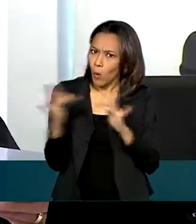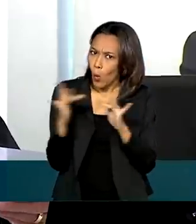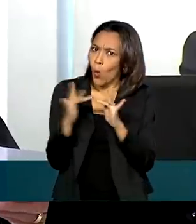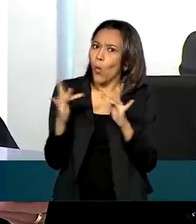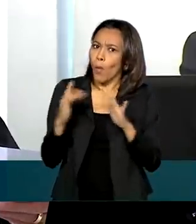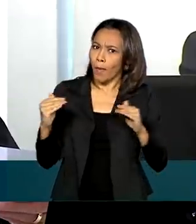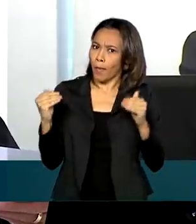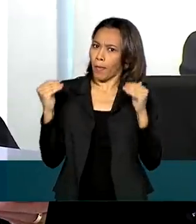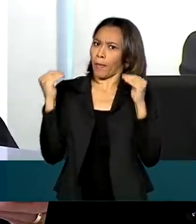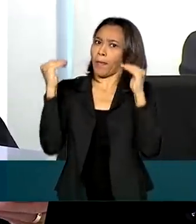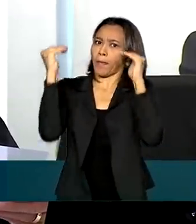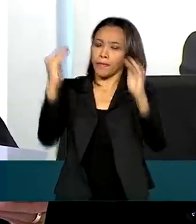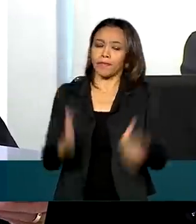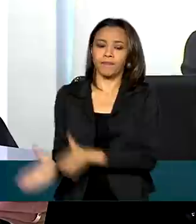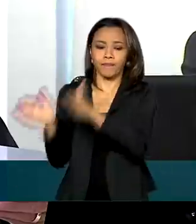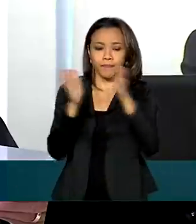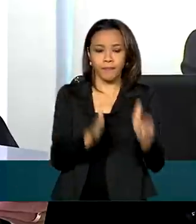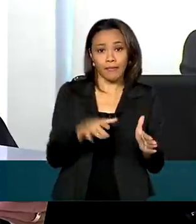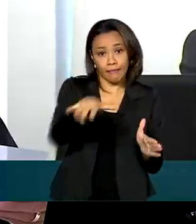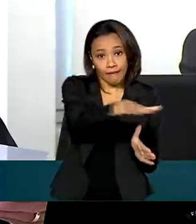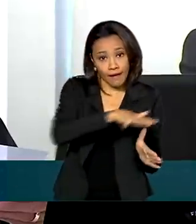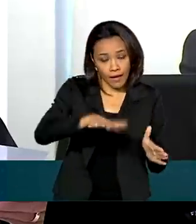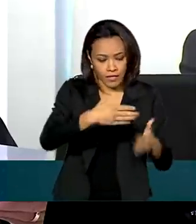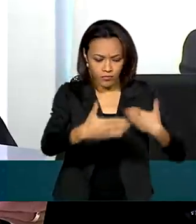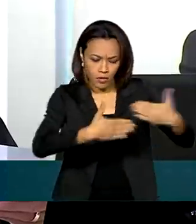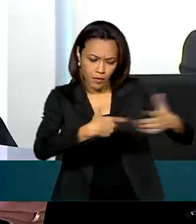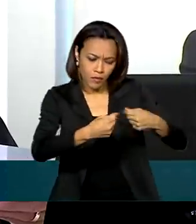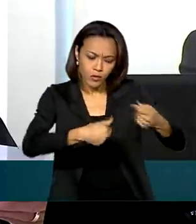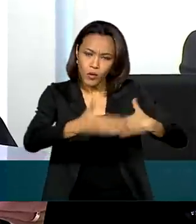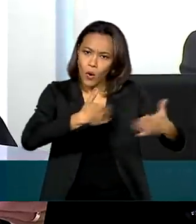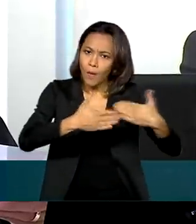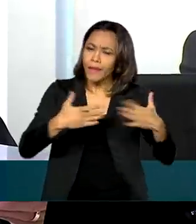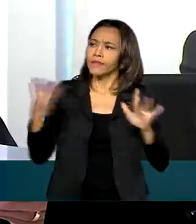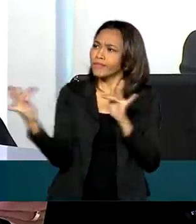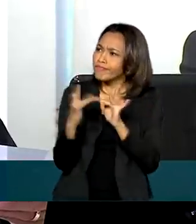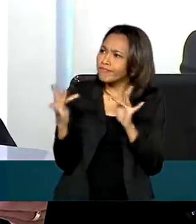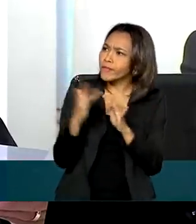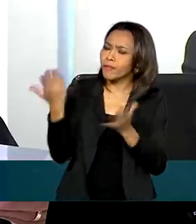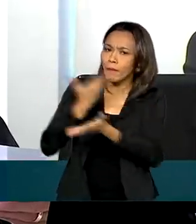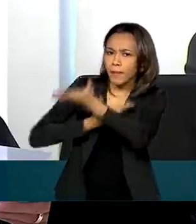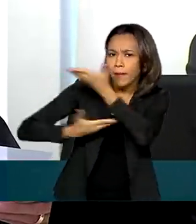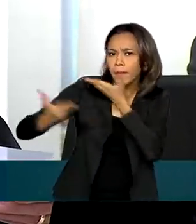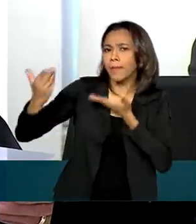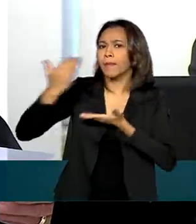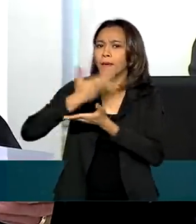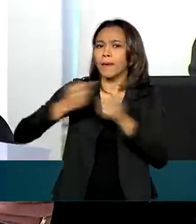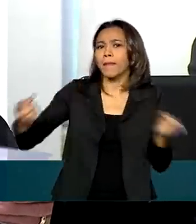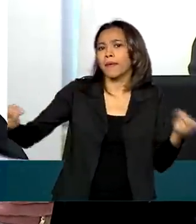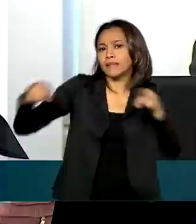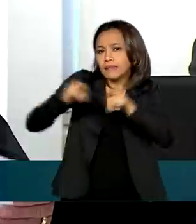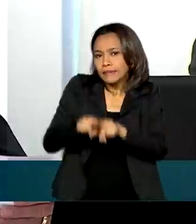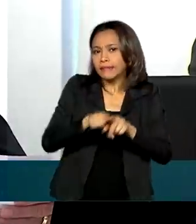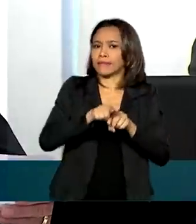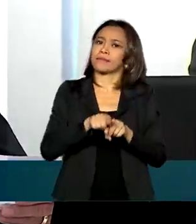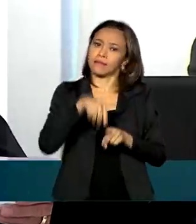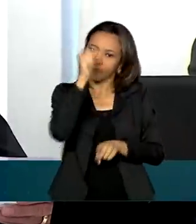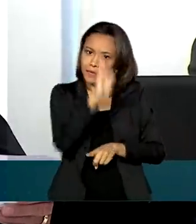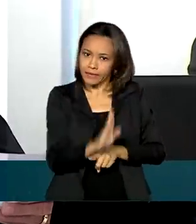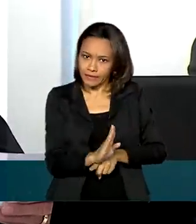Na área de comércio e investimentos, temos estimulado conversas para a prospecção de parcerias com o Brasil.